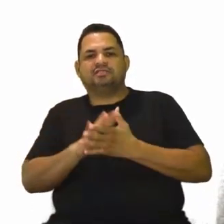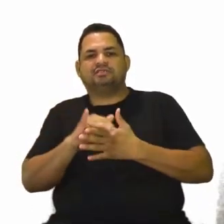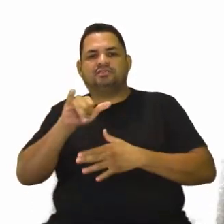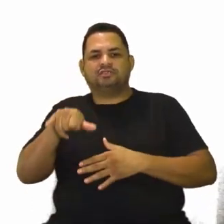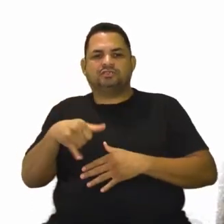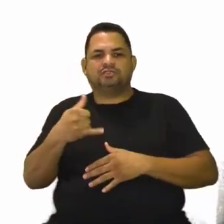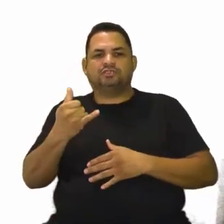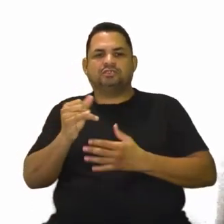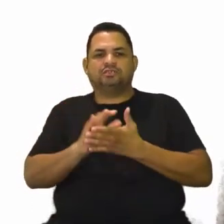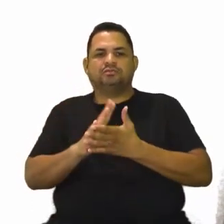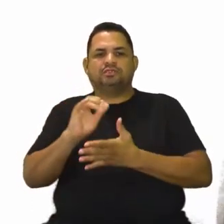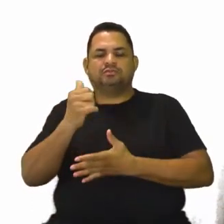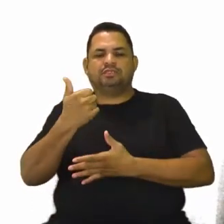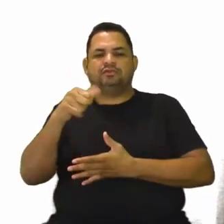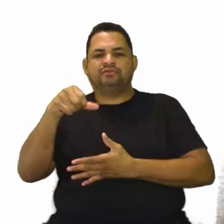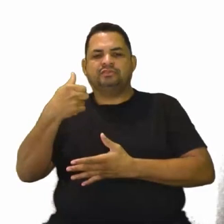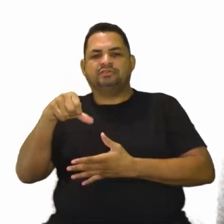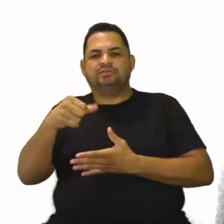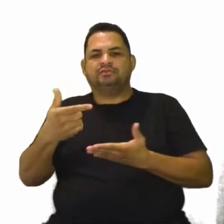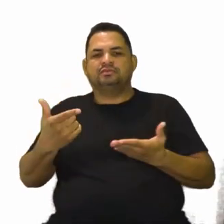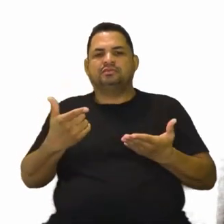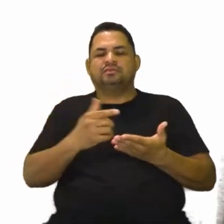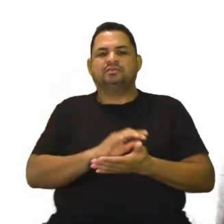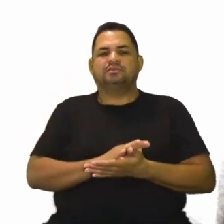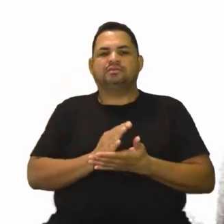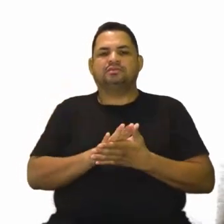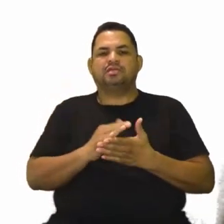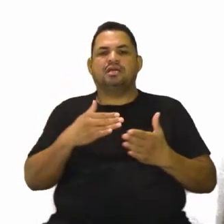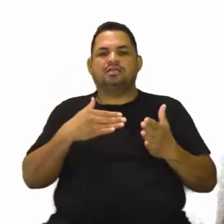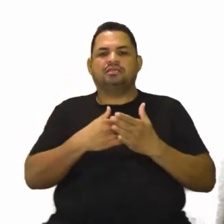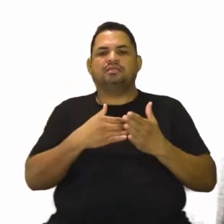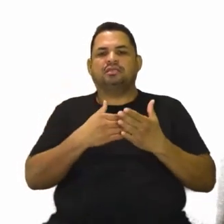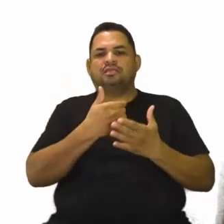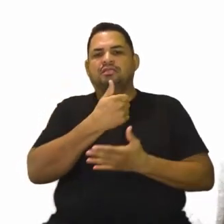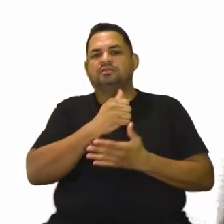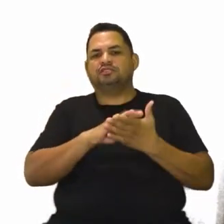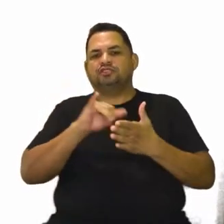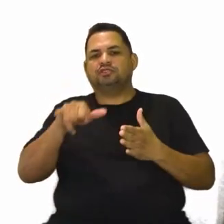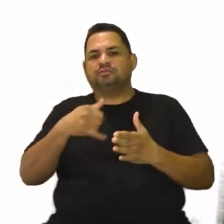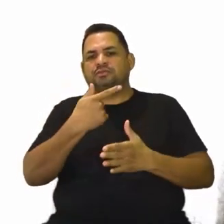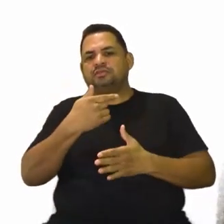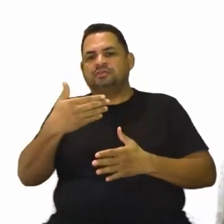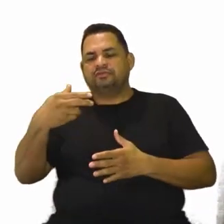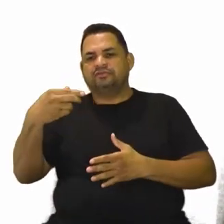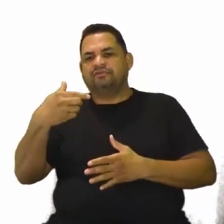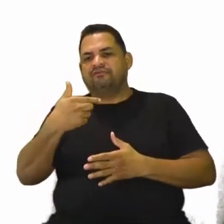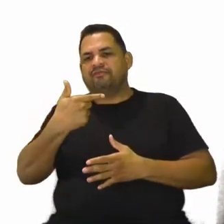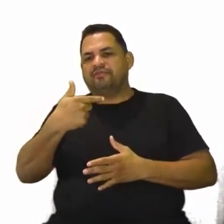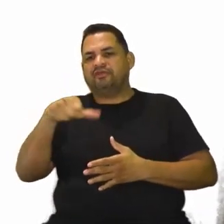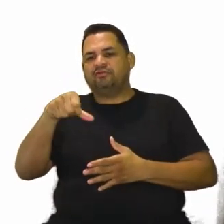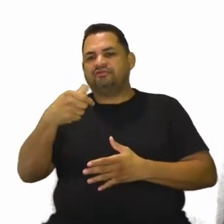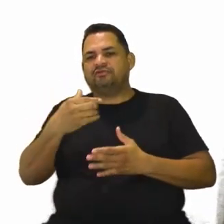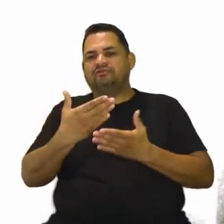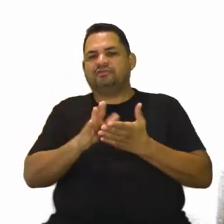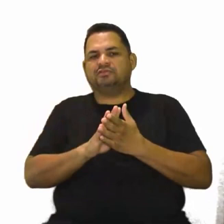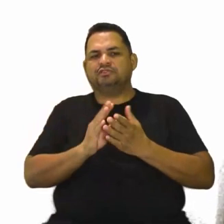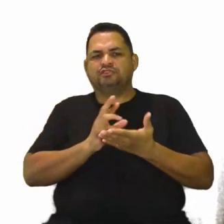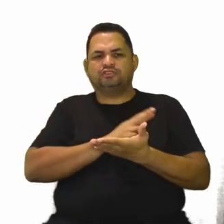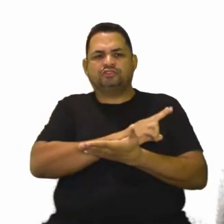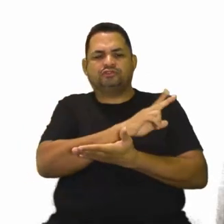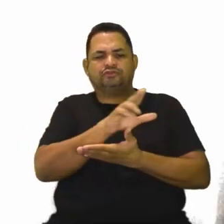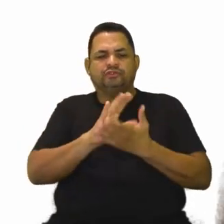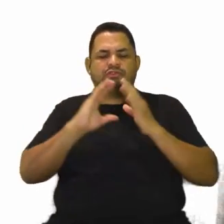janeiro de 1919 até janeiro de 1920, uma série de conferências